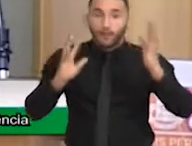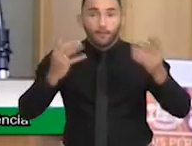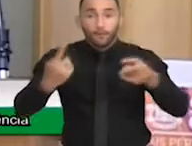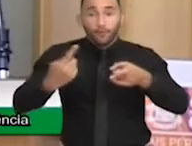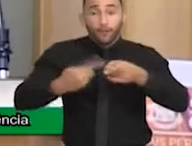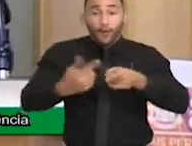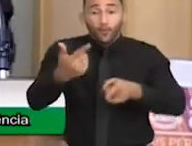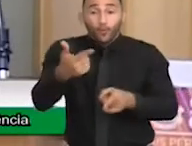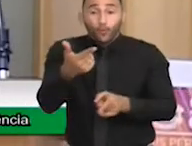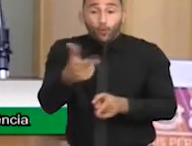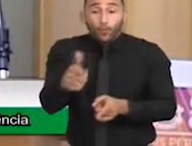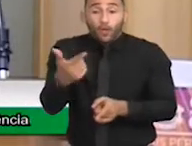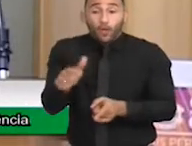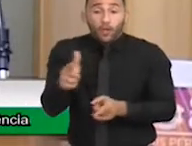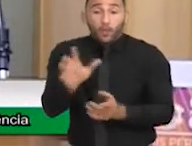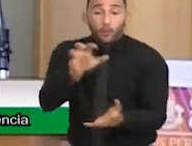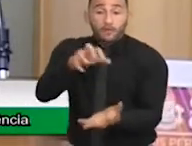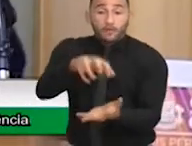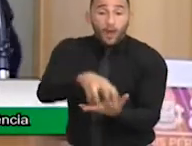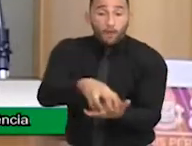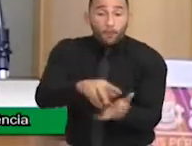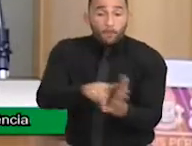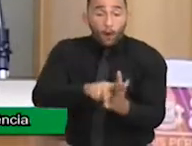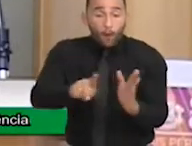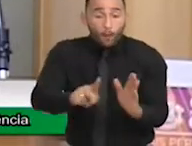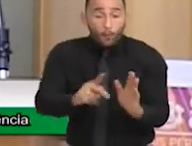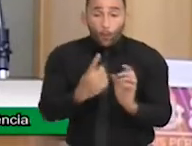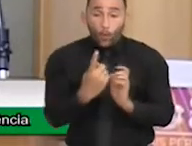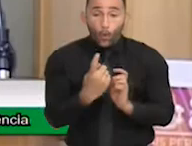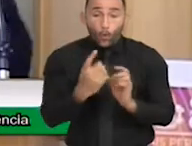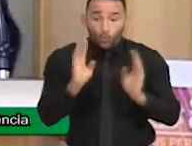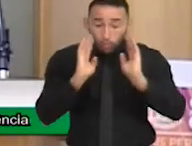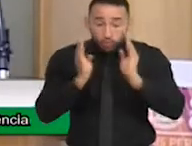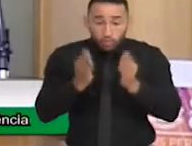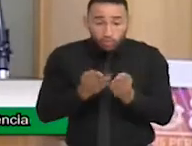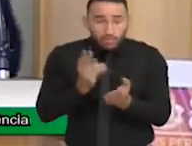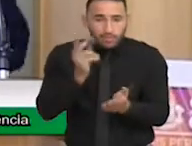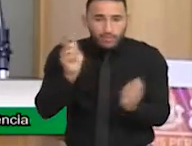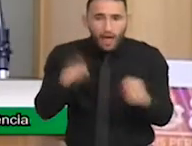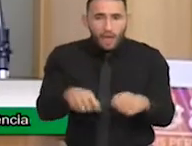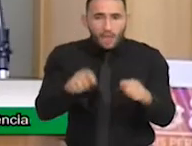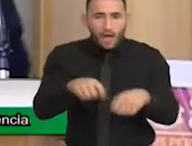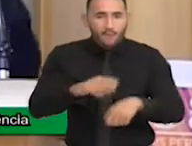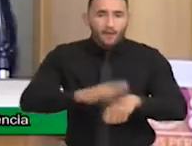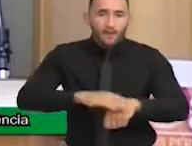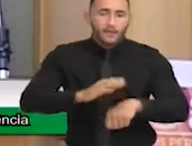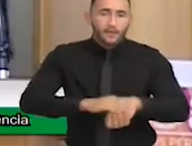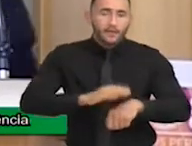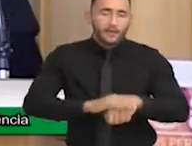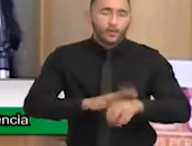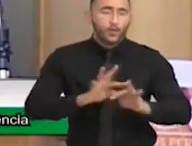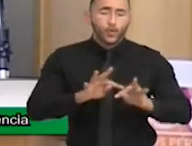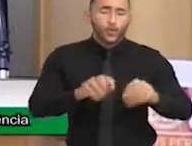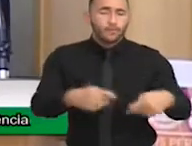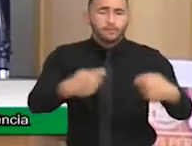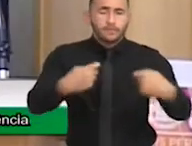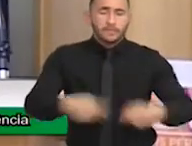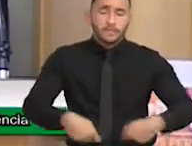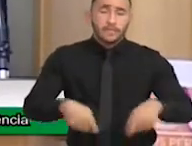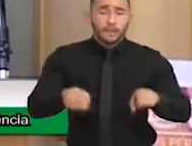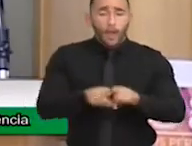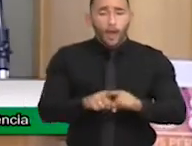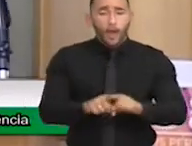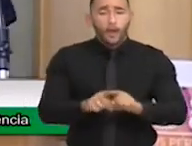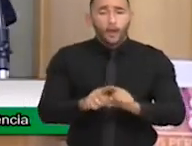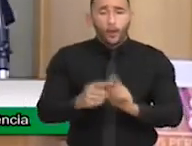tem um centro de referência onde ela possa fazer tudo em um lugar só e economizar o tempo e o dinheiro e